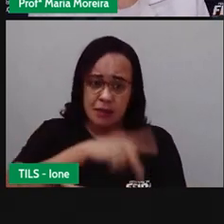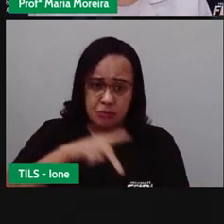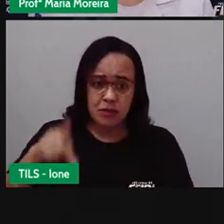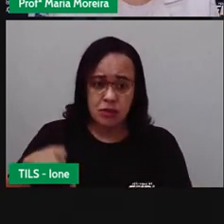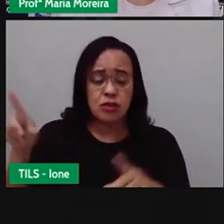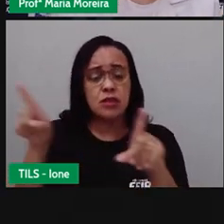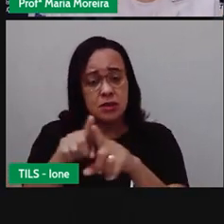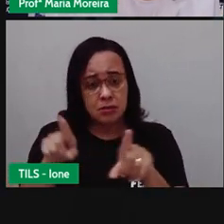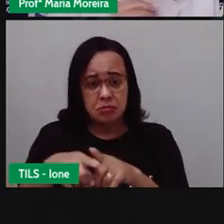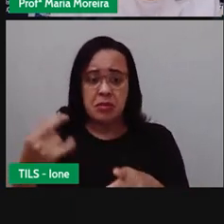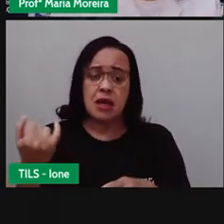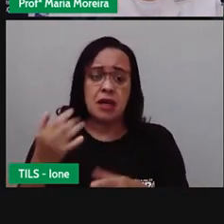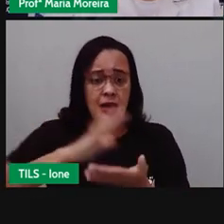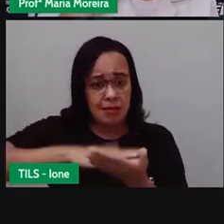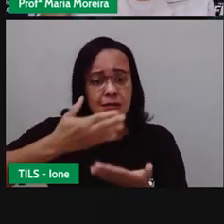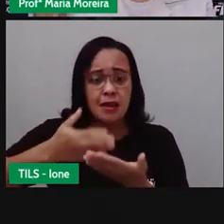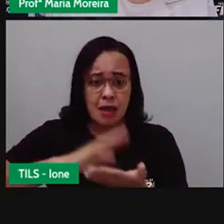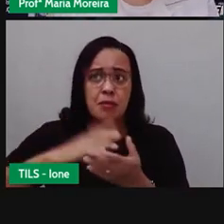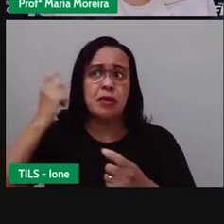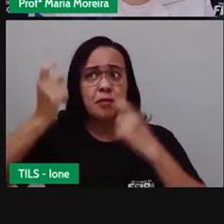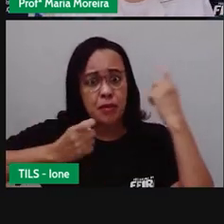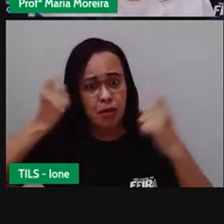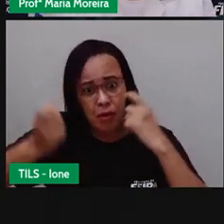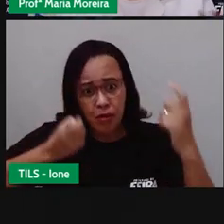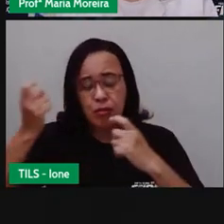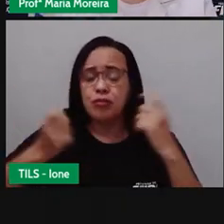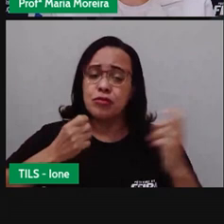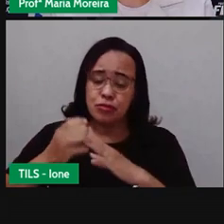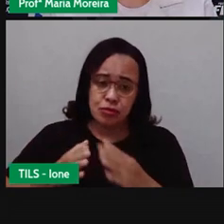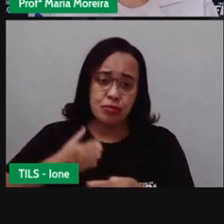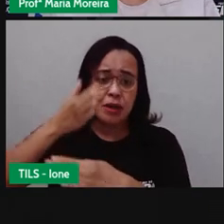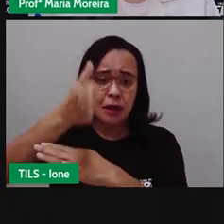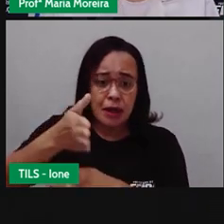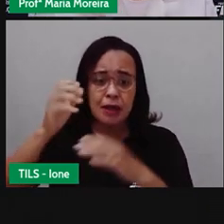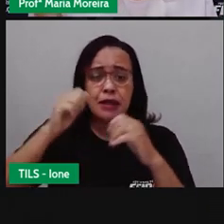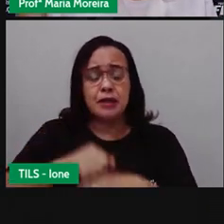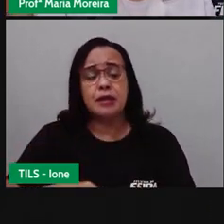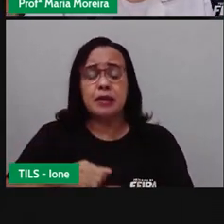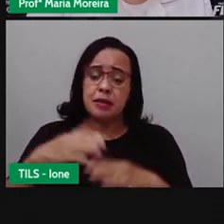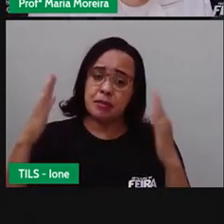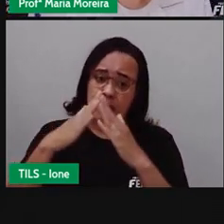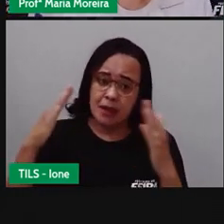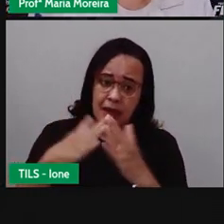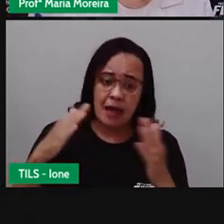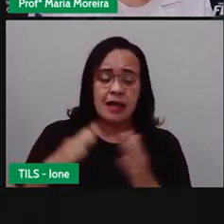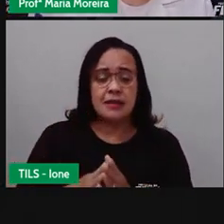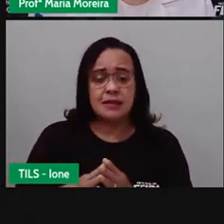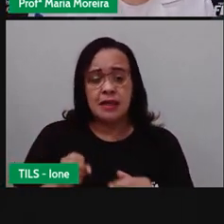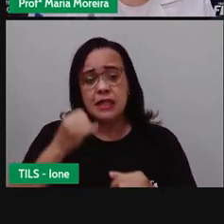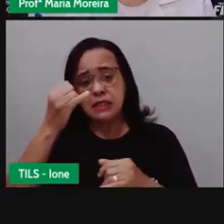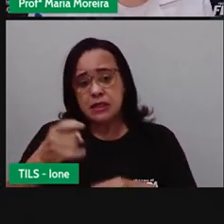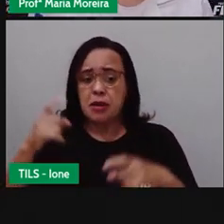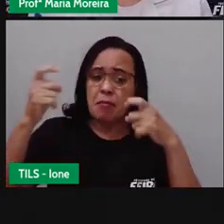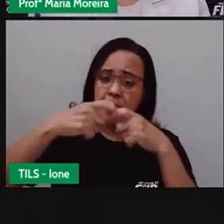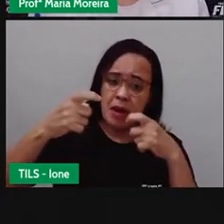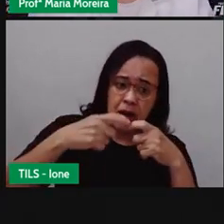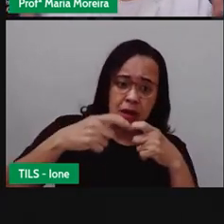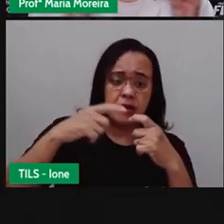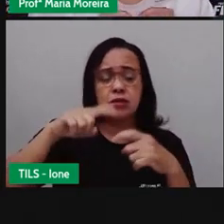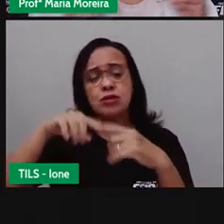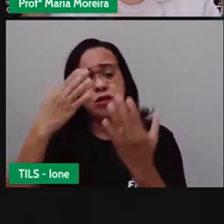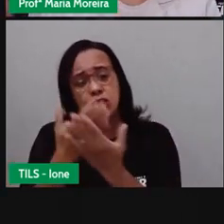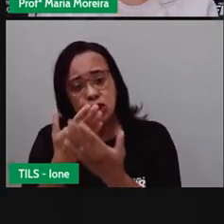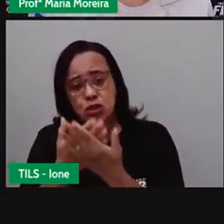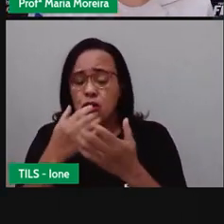o que sempre preocupado em ir de um lugar para outro. Se a gente vai ao médico, se a gente vai à escola. Então, a gente tá sempre preocupado